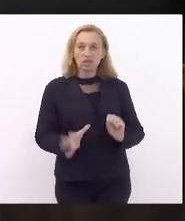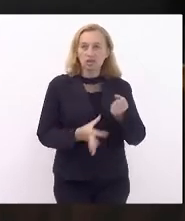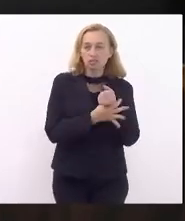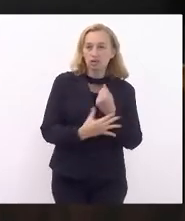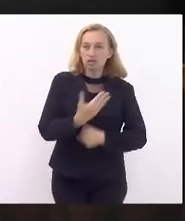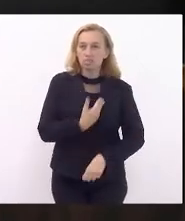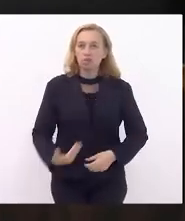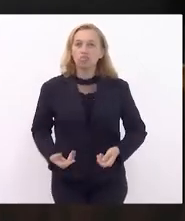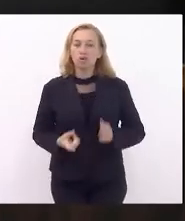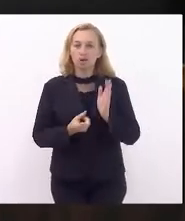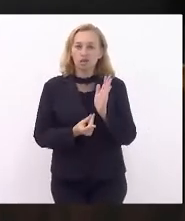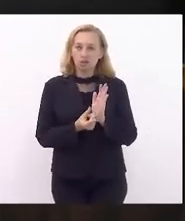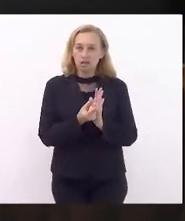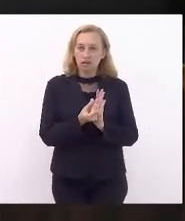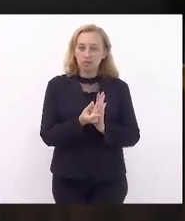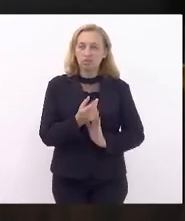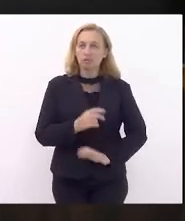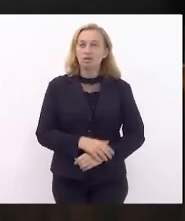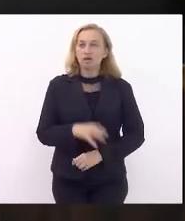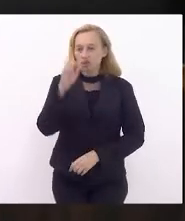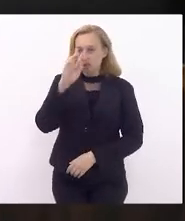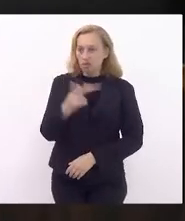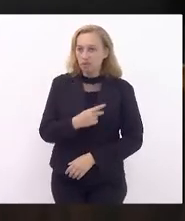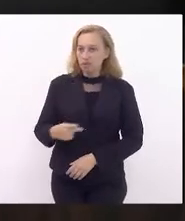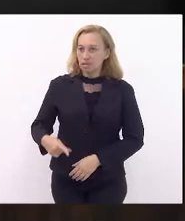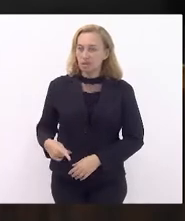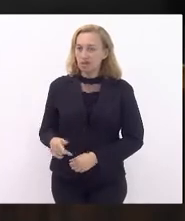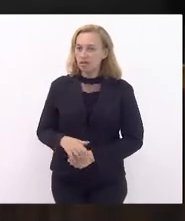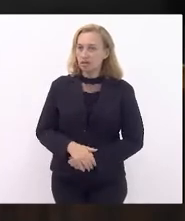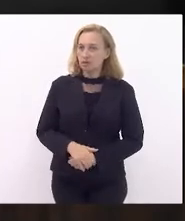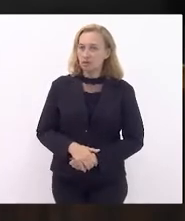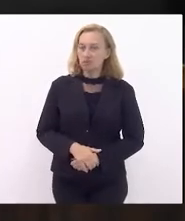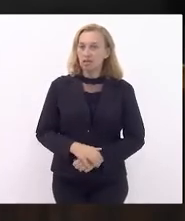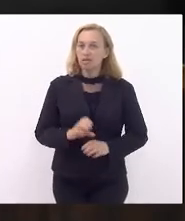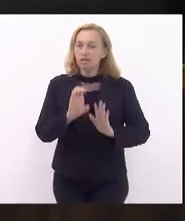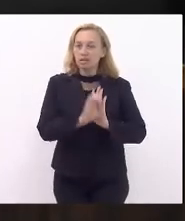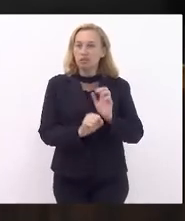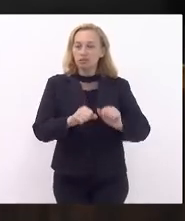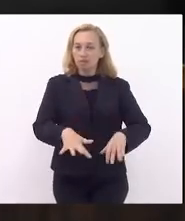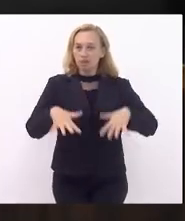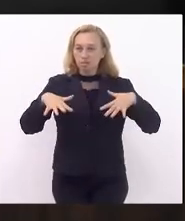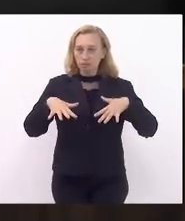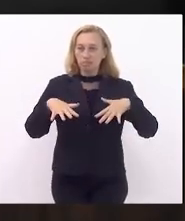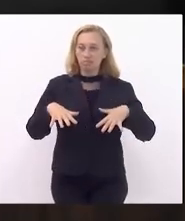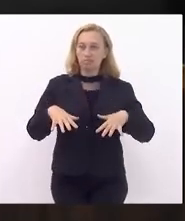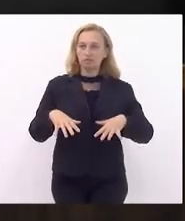orçamento. Senhor presidente. Sobre as emendas de plenário, para emitir parecer.